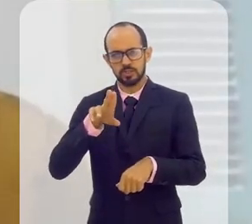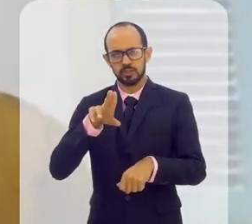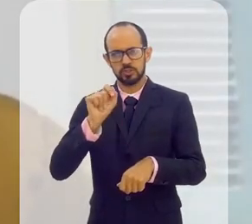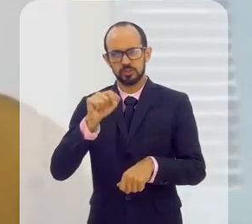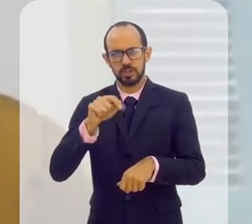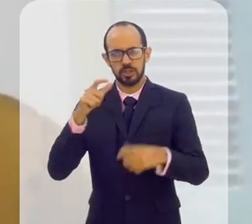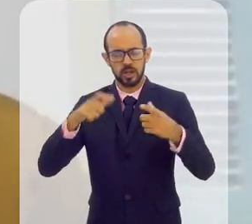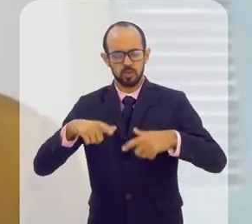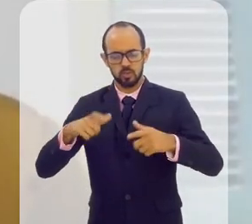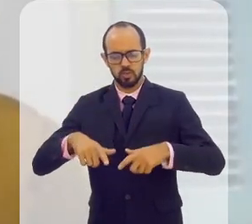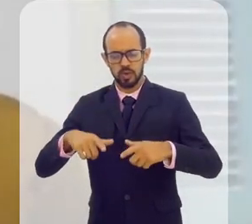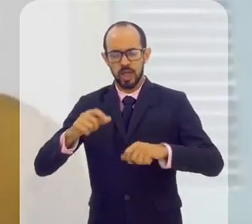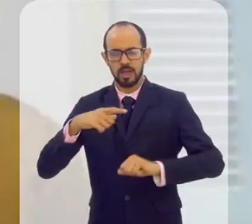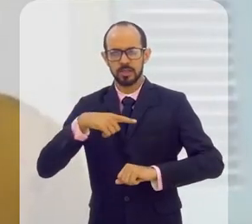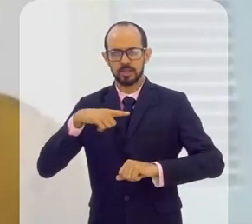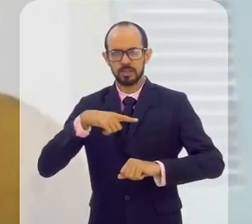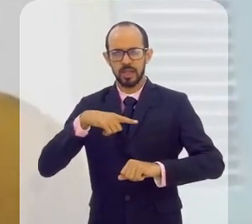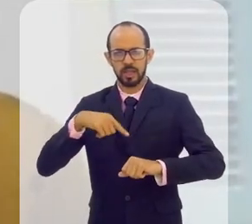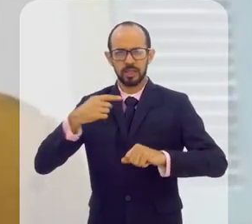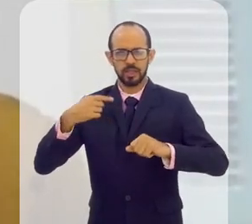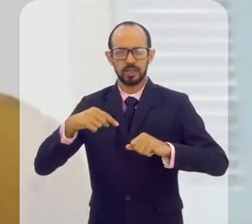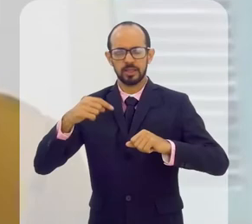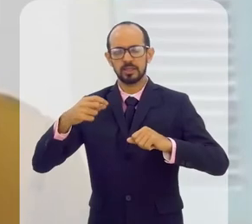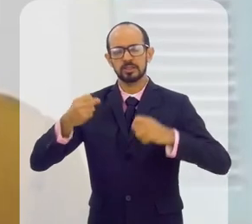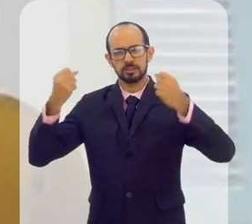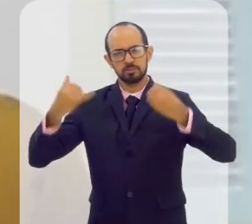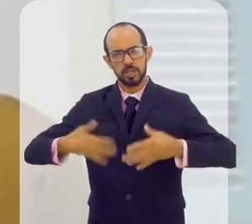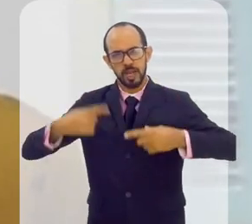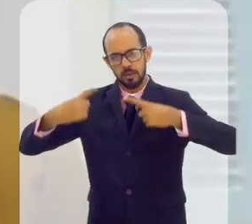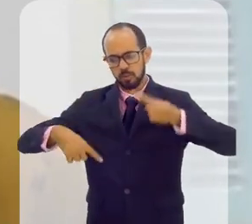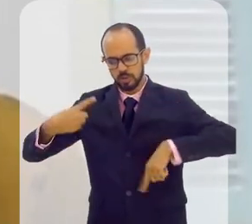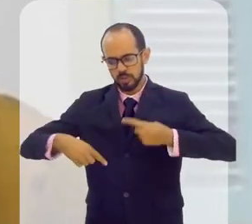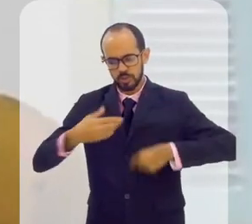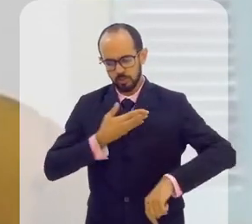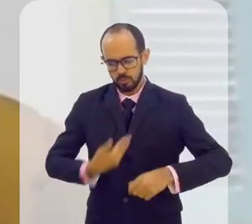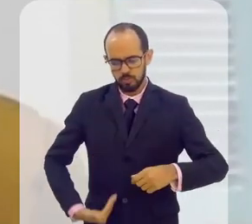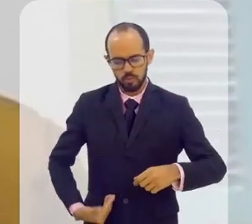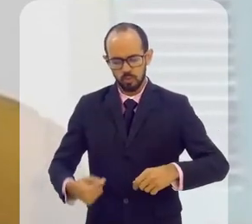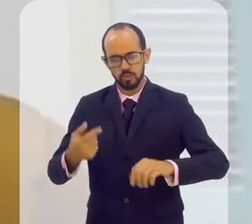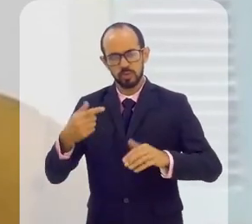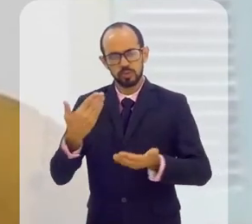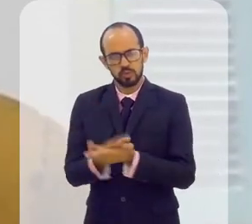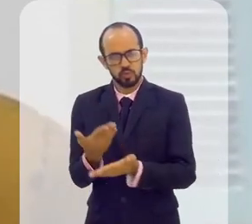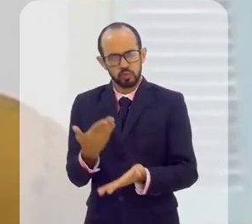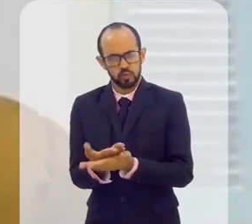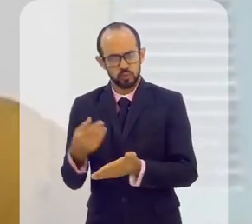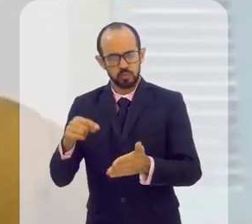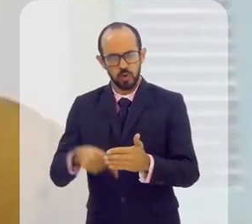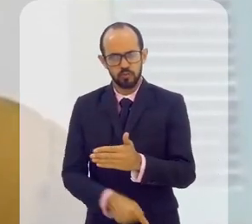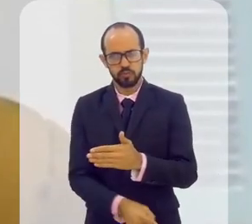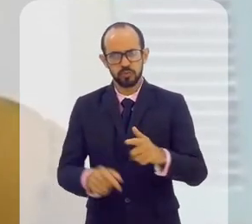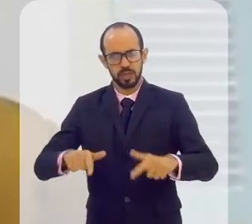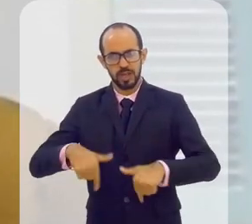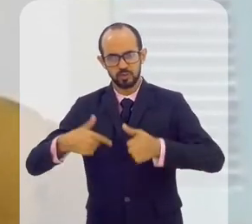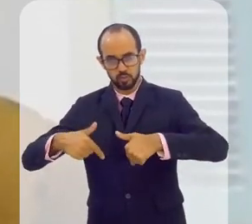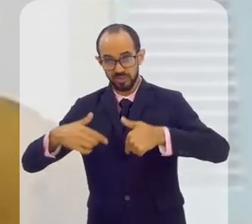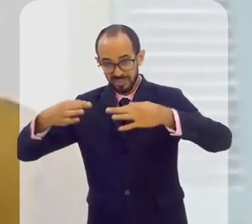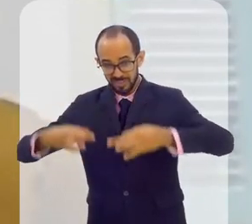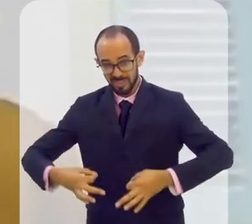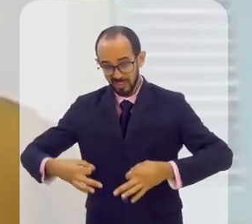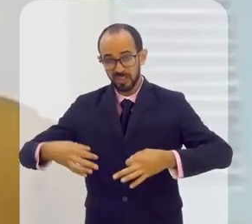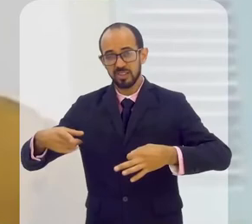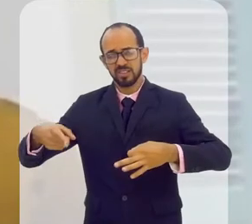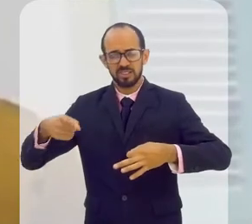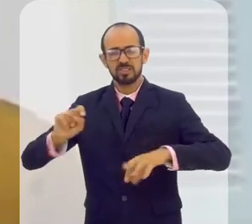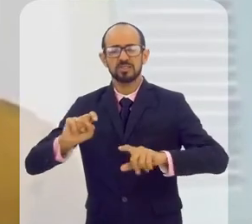como centro universitário, você está num espaço que trata, né? De políticas públicas, de aprofundamento de estudos e